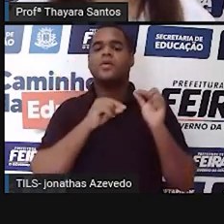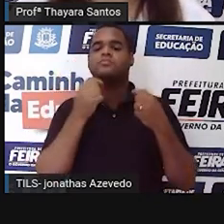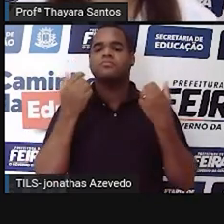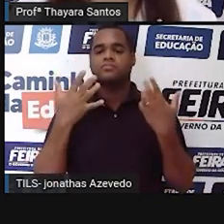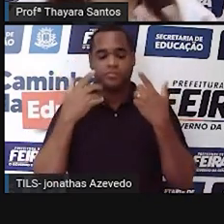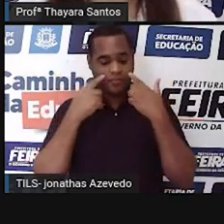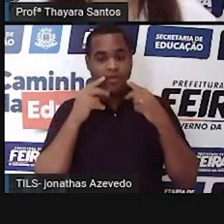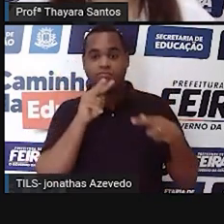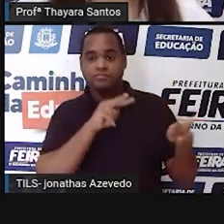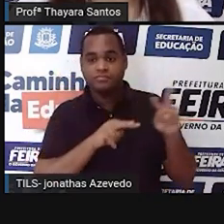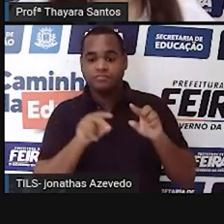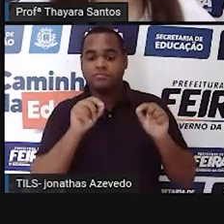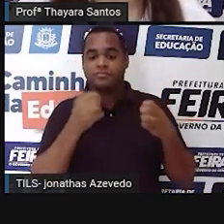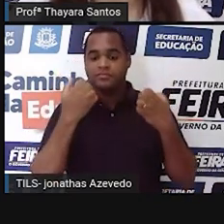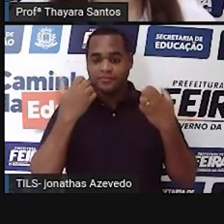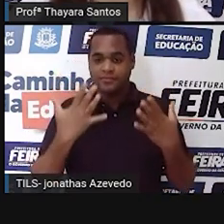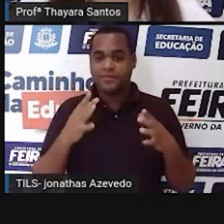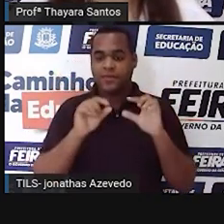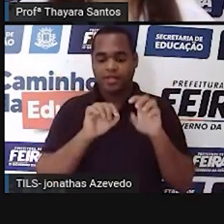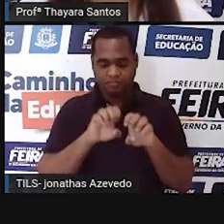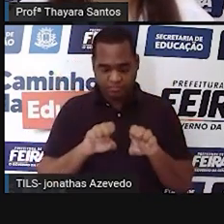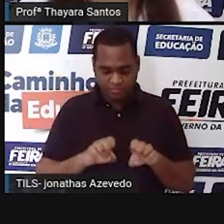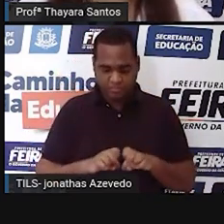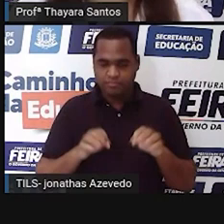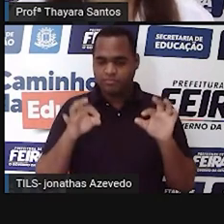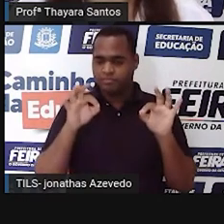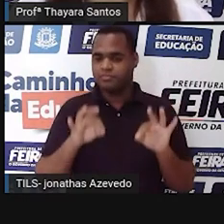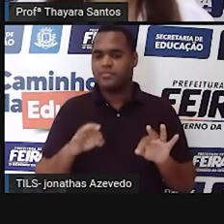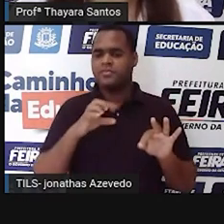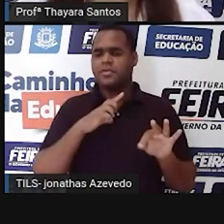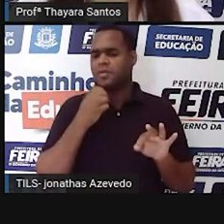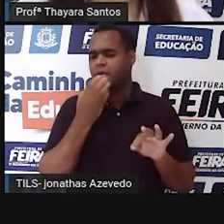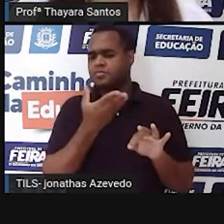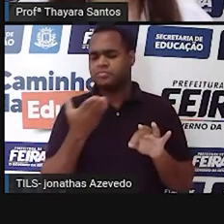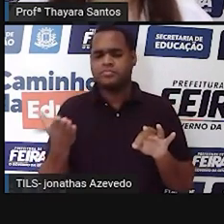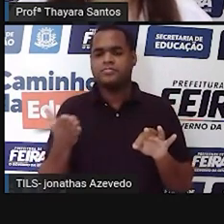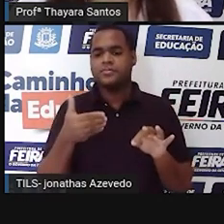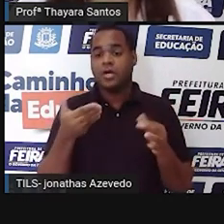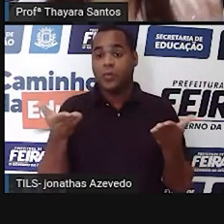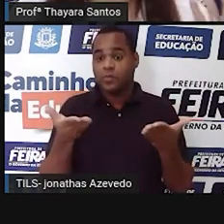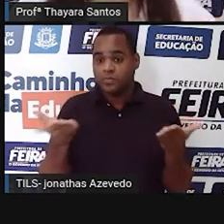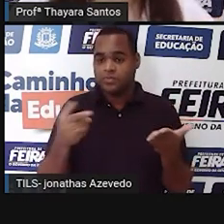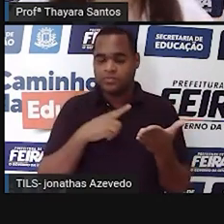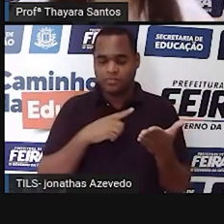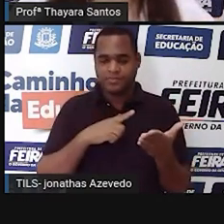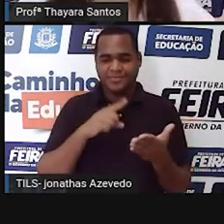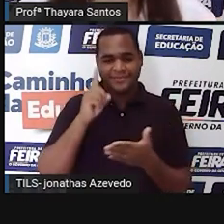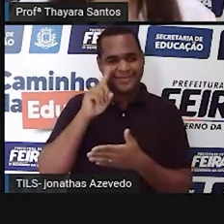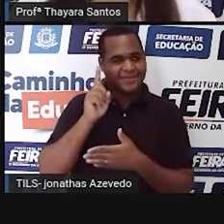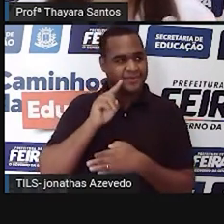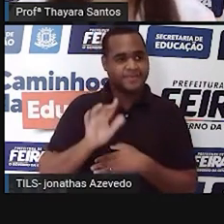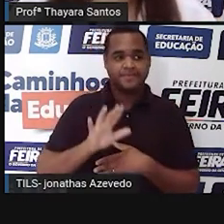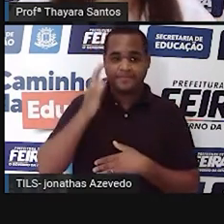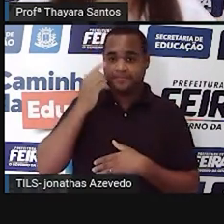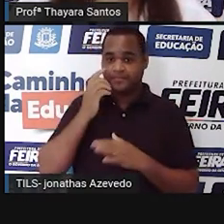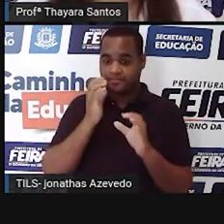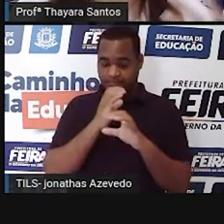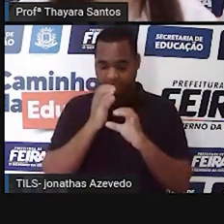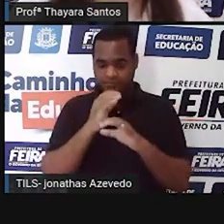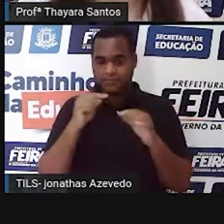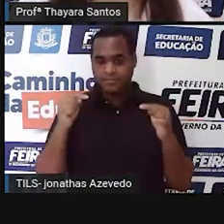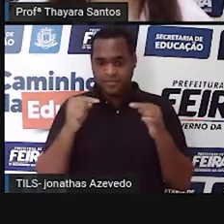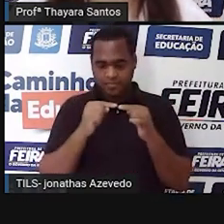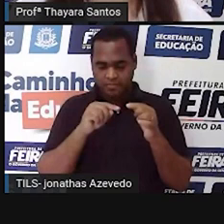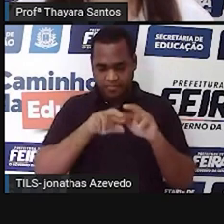mas agora a gente vai falar um pouquinho sobre as estruturas básicas dele. Então, hoje em dia, os microscópios que a gente chama de ópticos